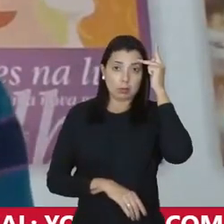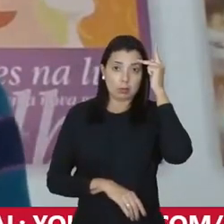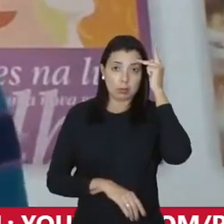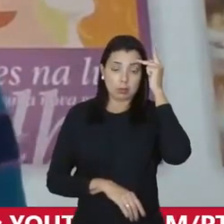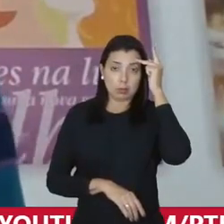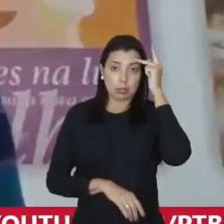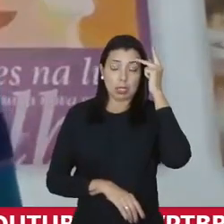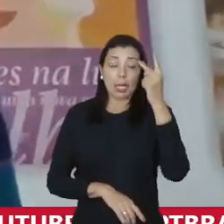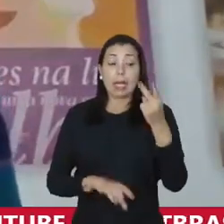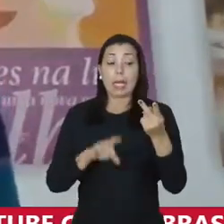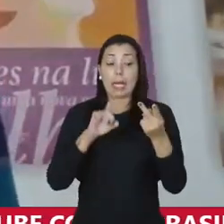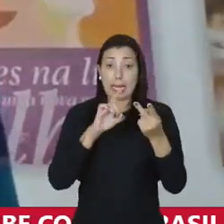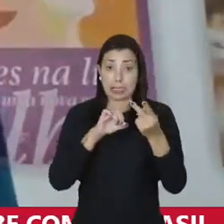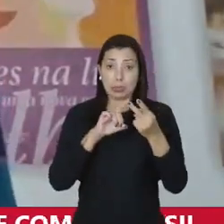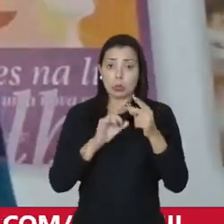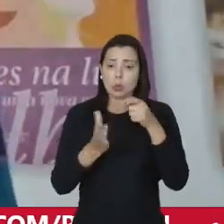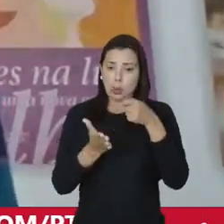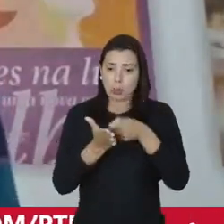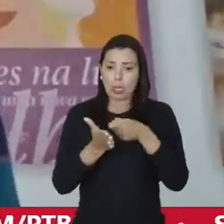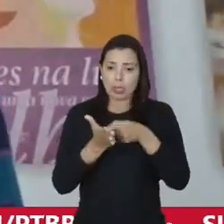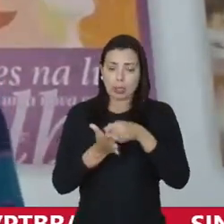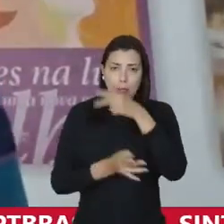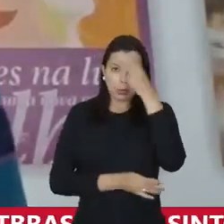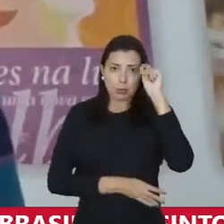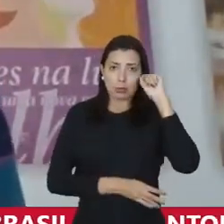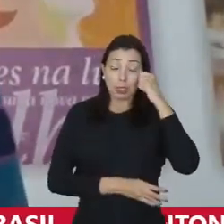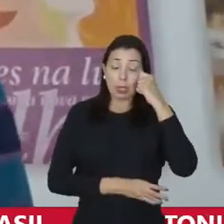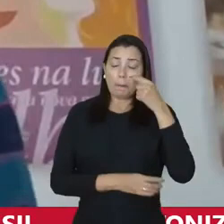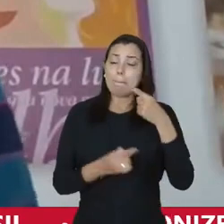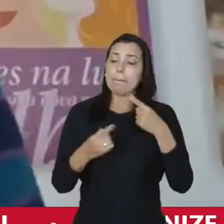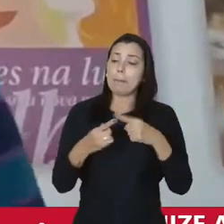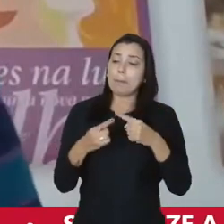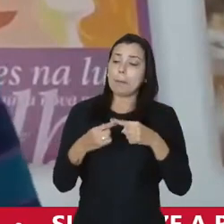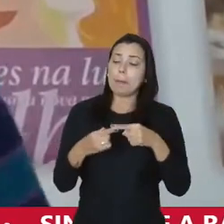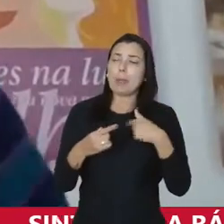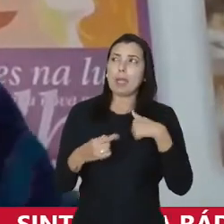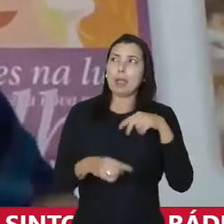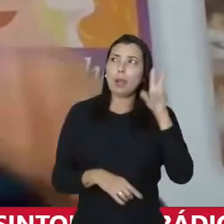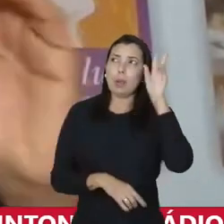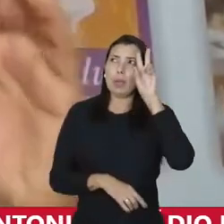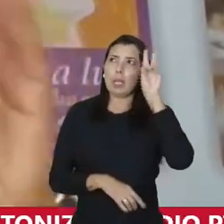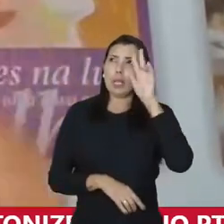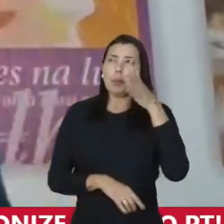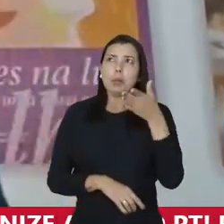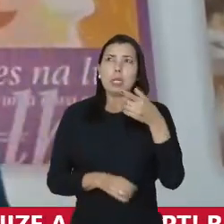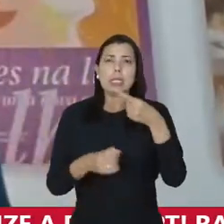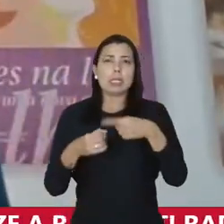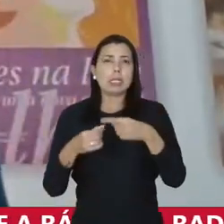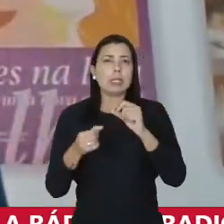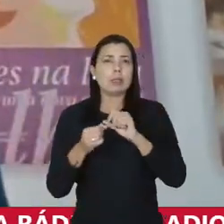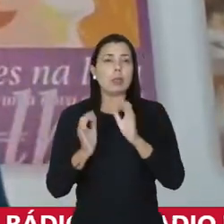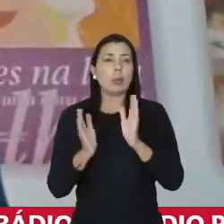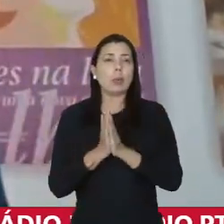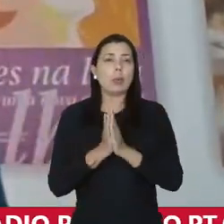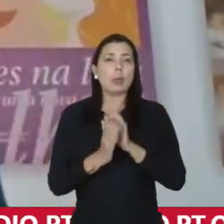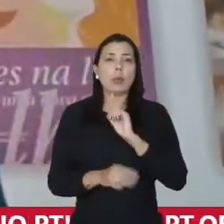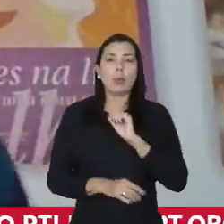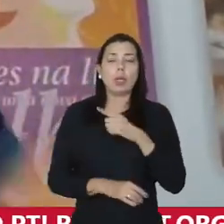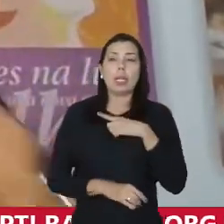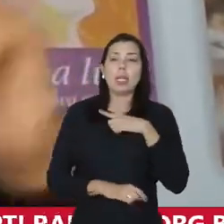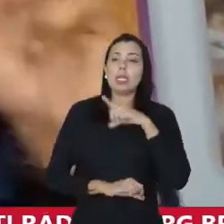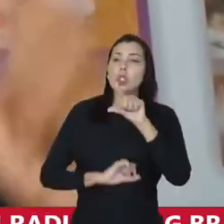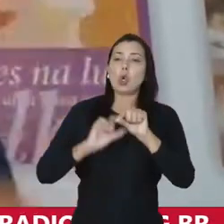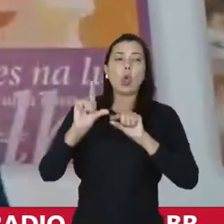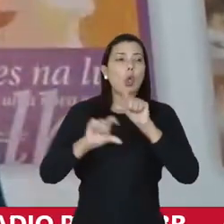a segunda tem que ser obrigatoriamente negra. Por quê? Eu me lembro que quando a cidade fazia aniversário, eles